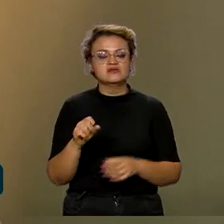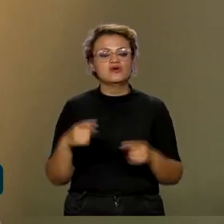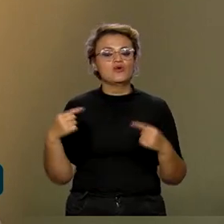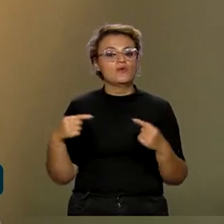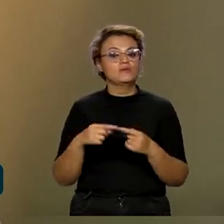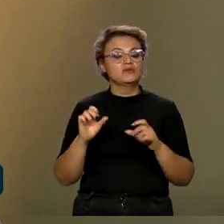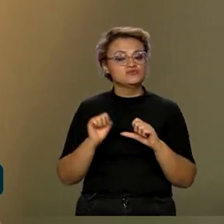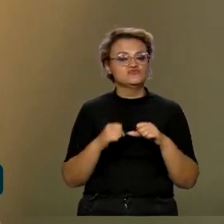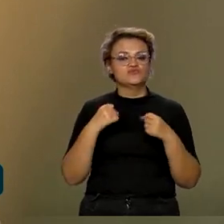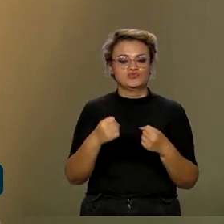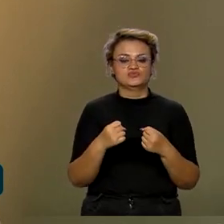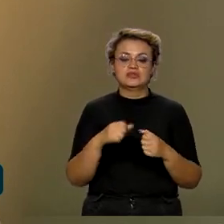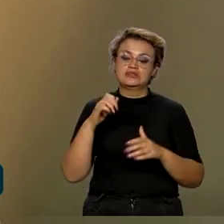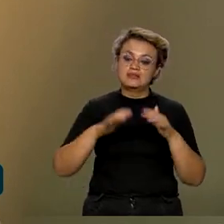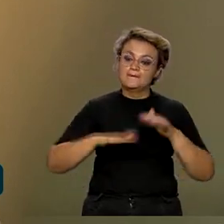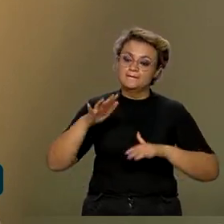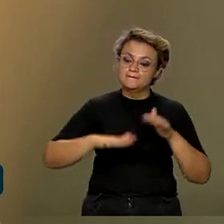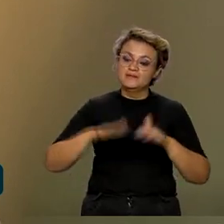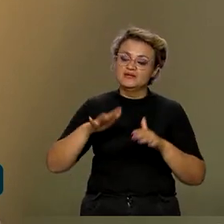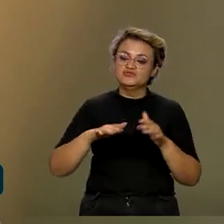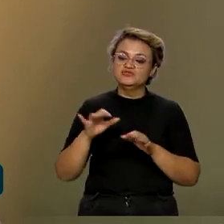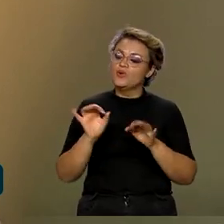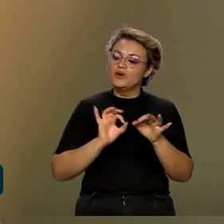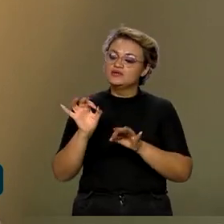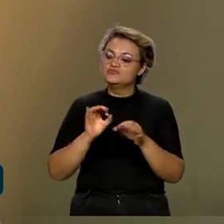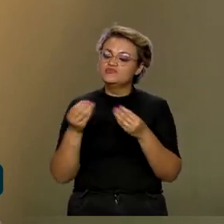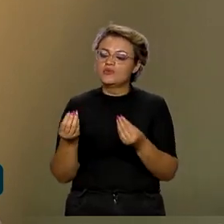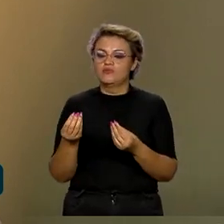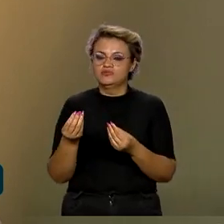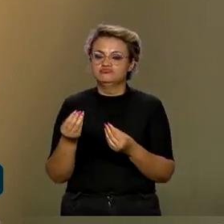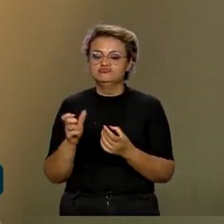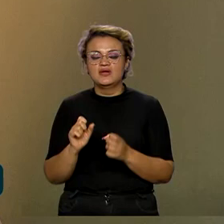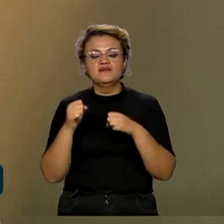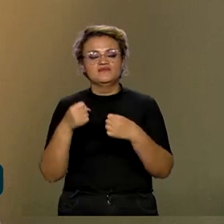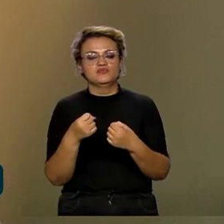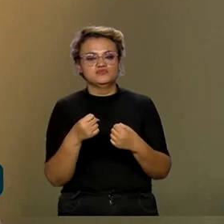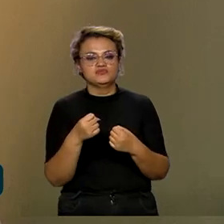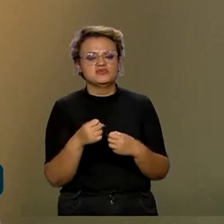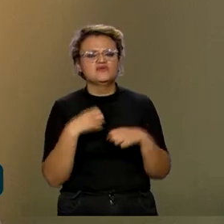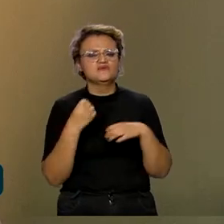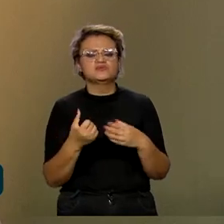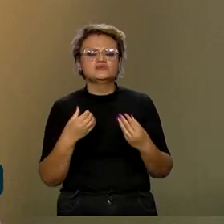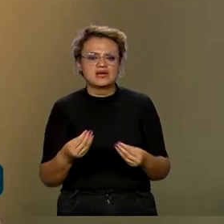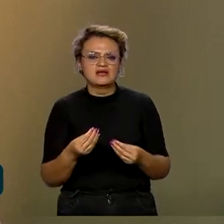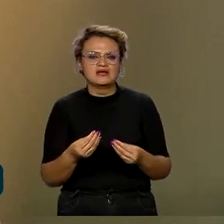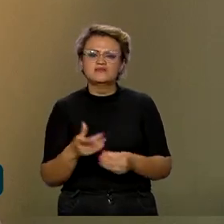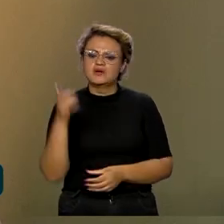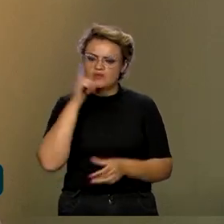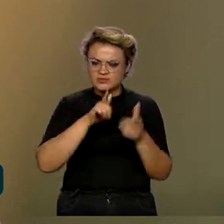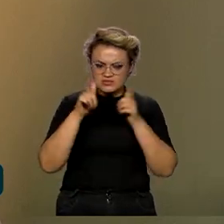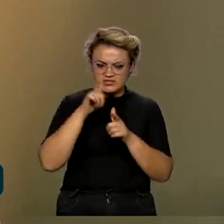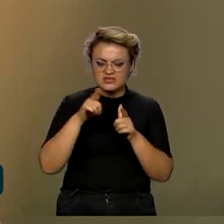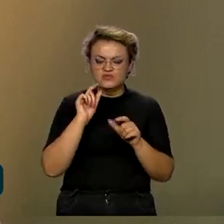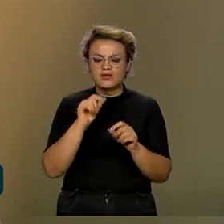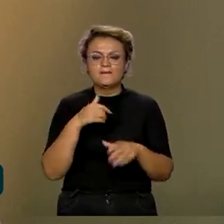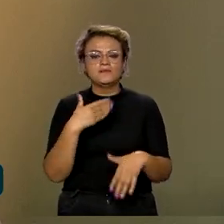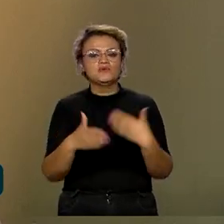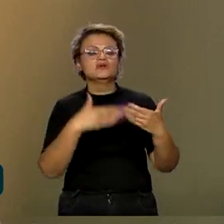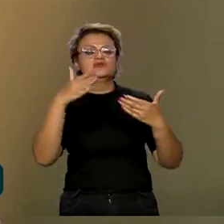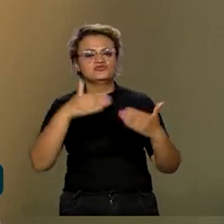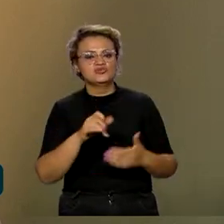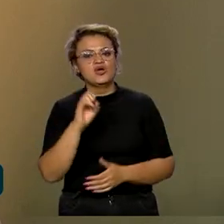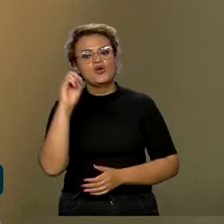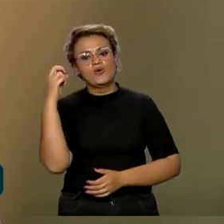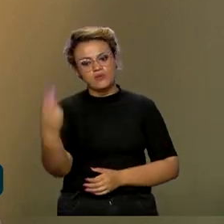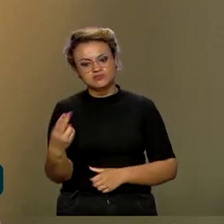reforço, a depender da forma que isso for feito, um reforço para conseguir o quê? Avançar, ou pelo